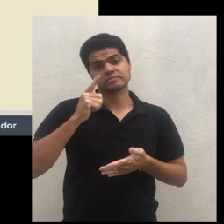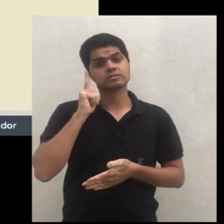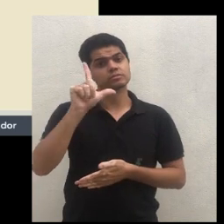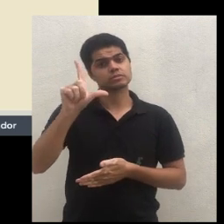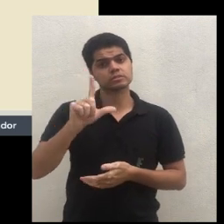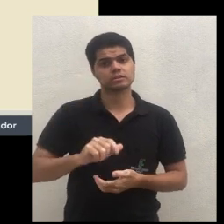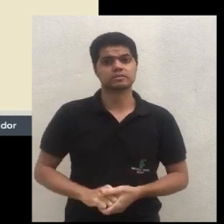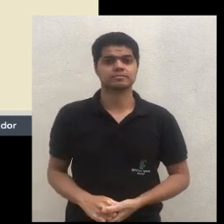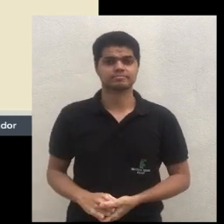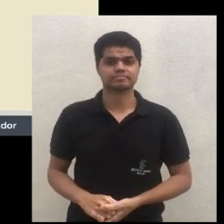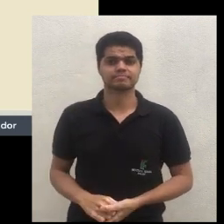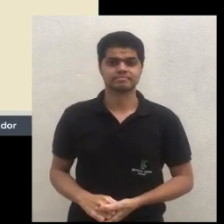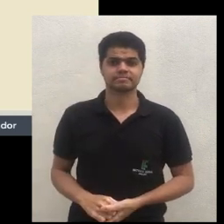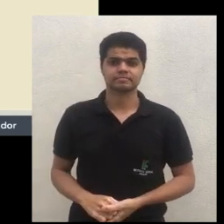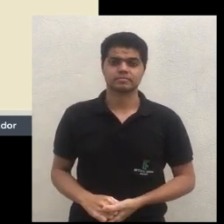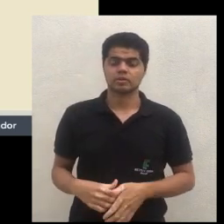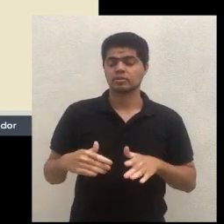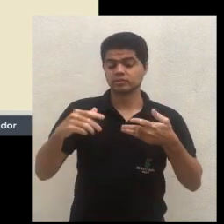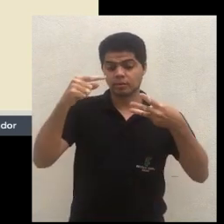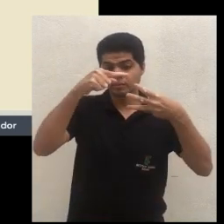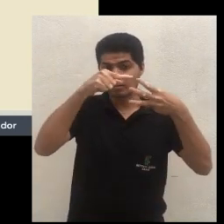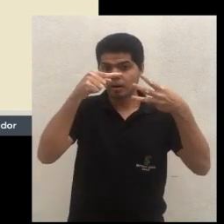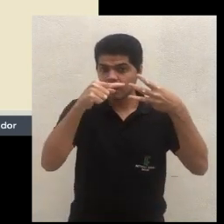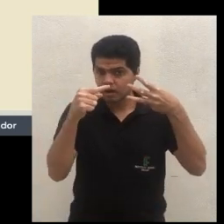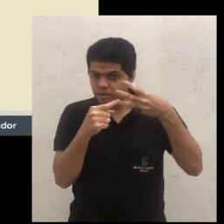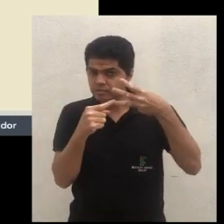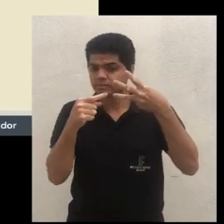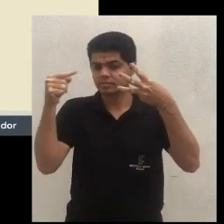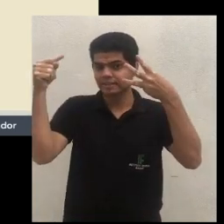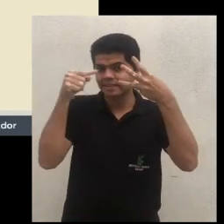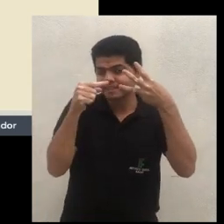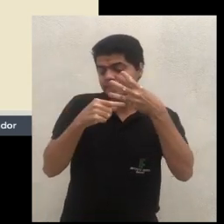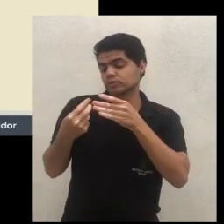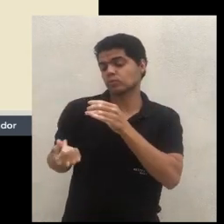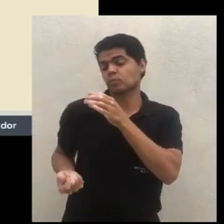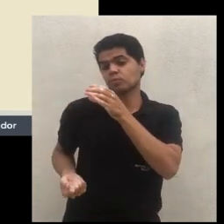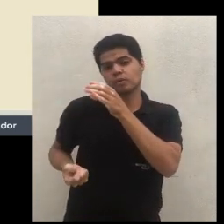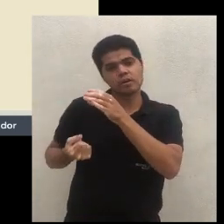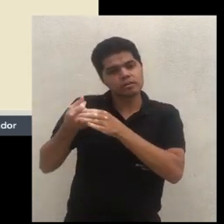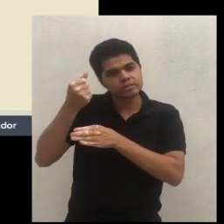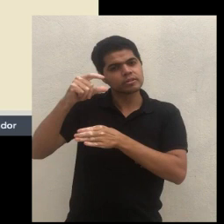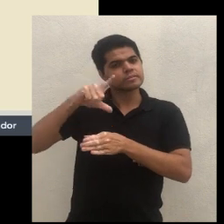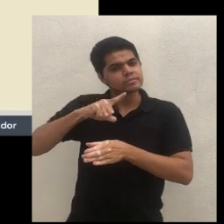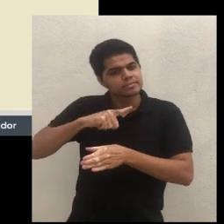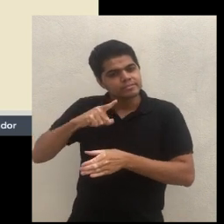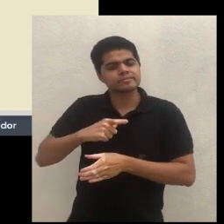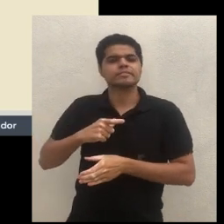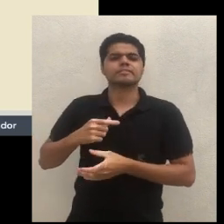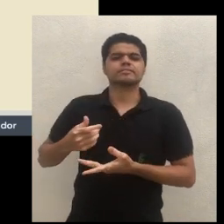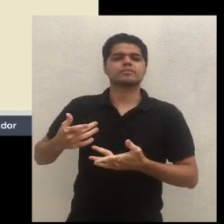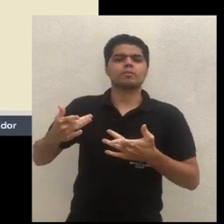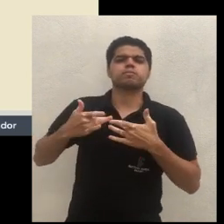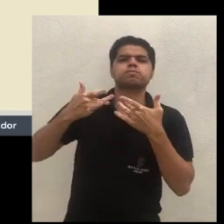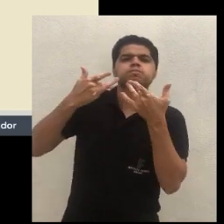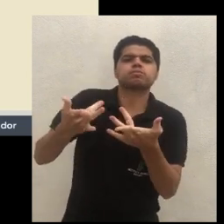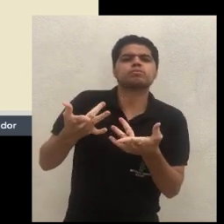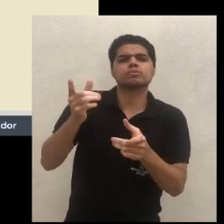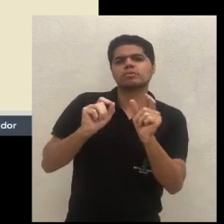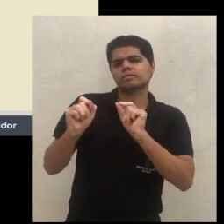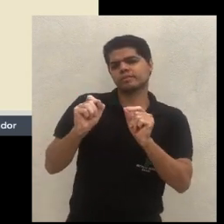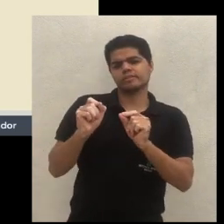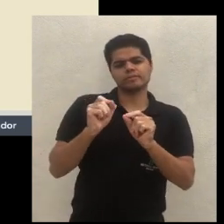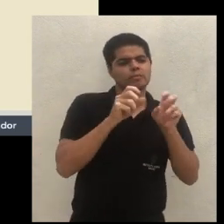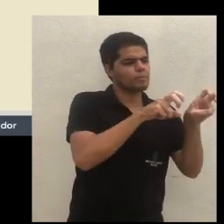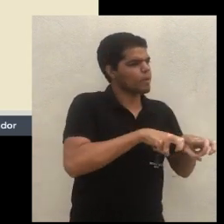agricultor. Então nesses princípios econômicos, ela tem que oferecer, e geralmente eu ainda não ouvi uma